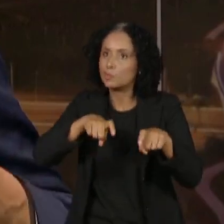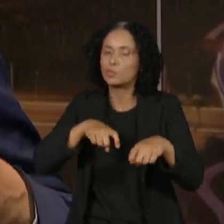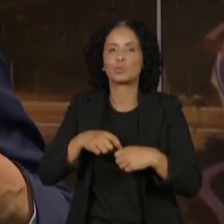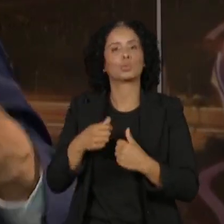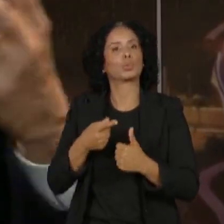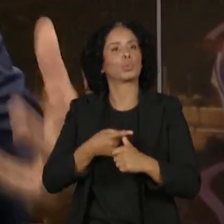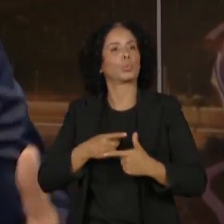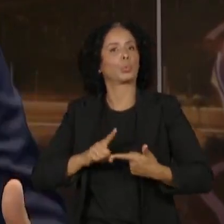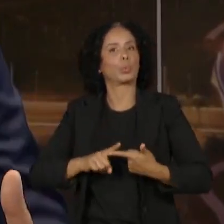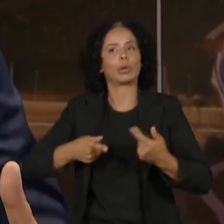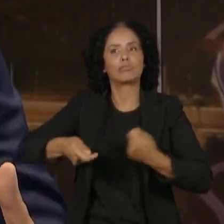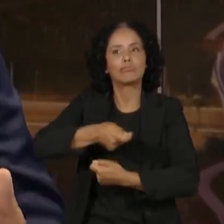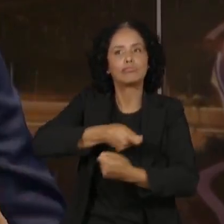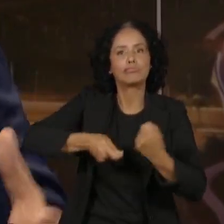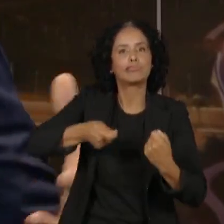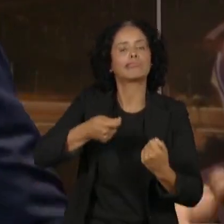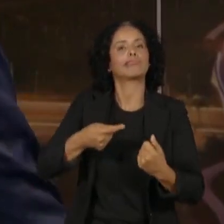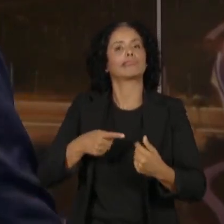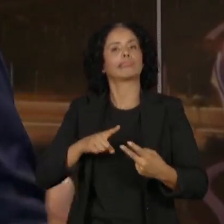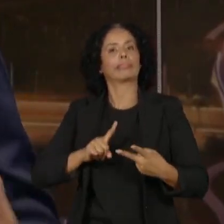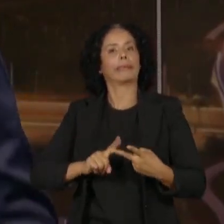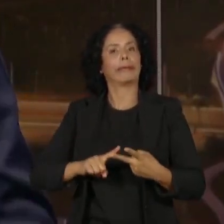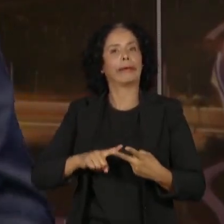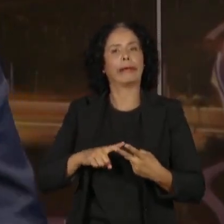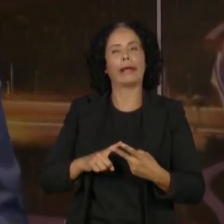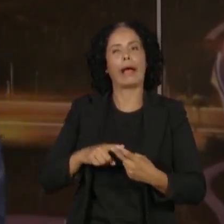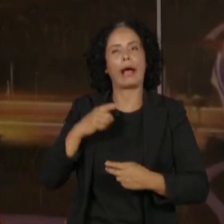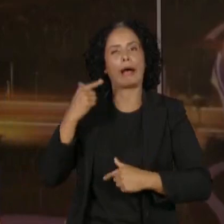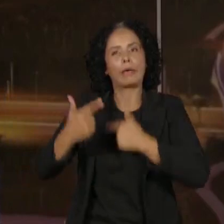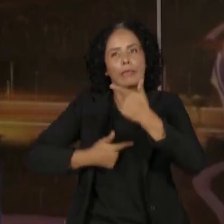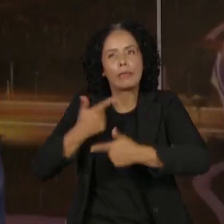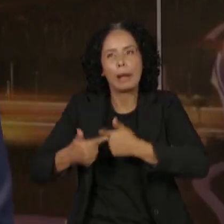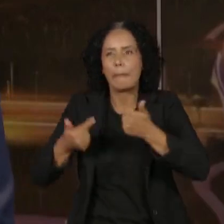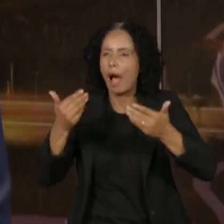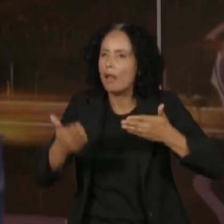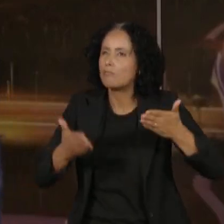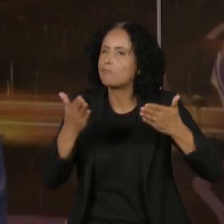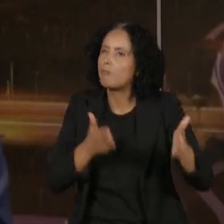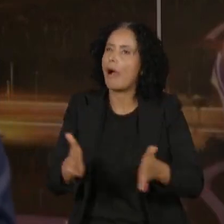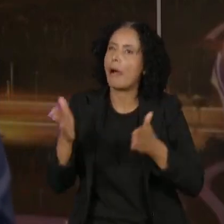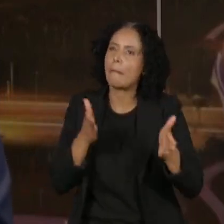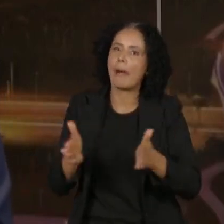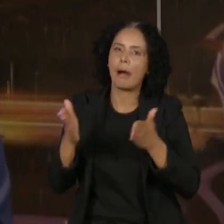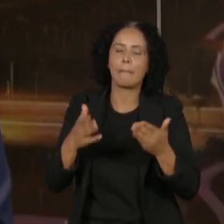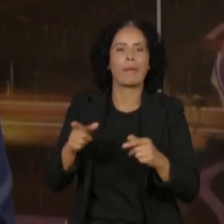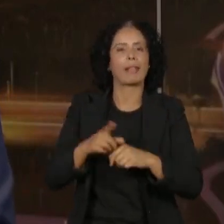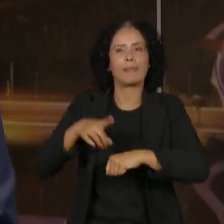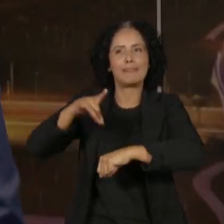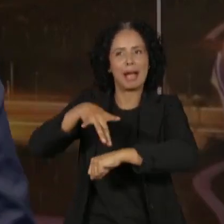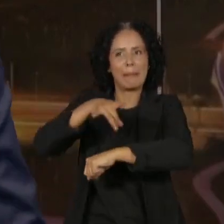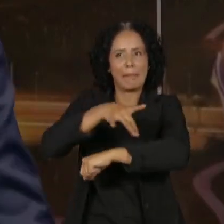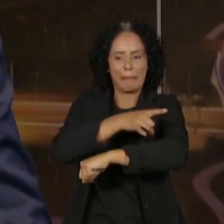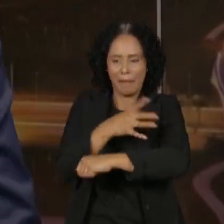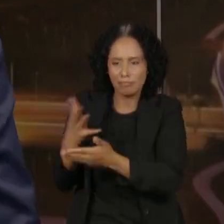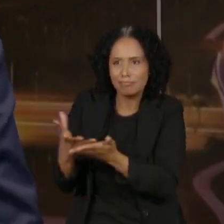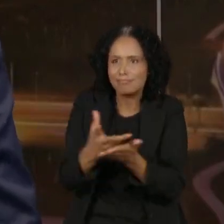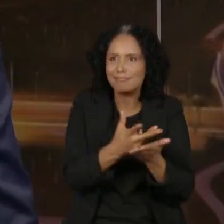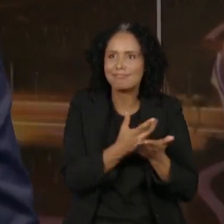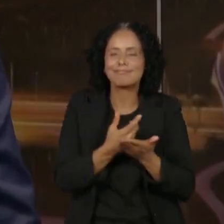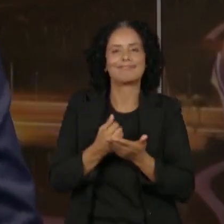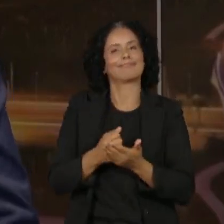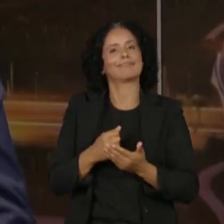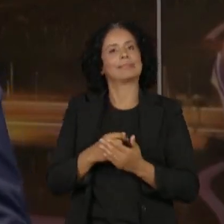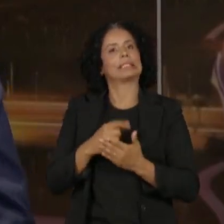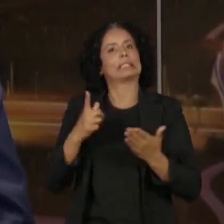da grande produção em escala, com a pequena agricultura, com a agricultura familiar. Juntar no